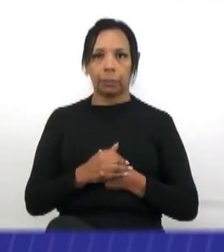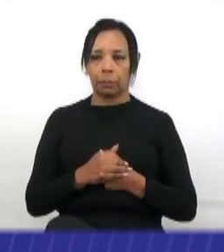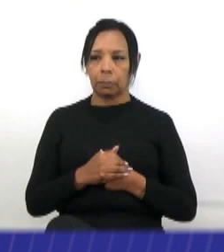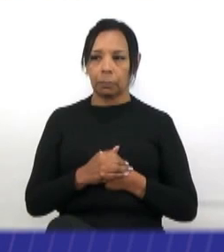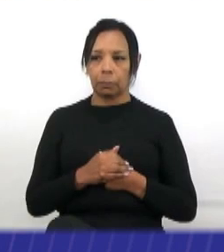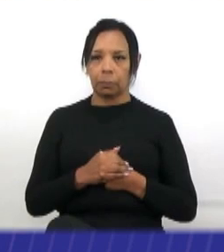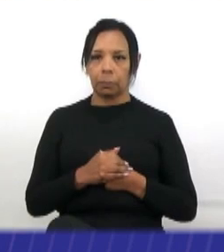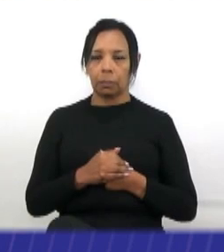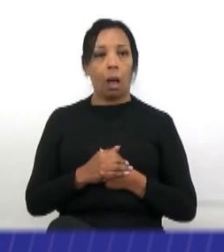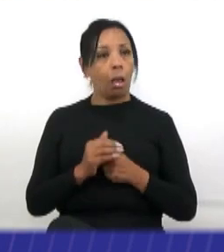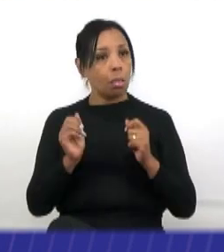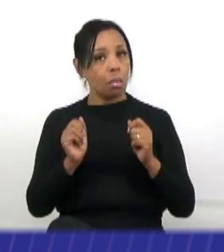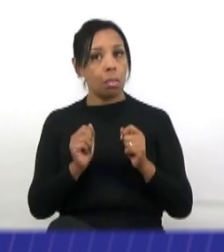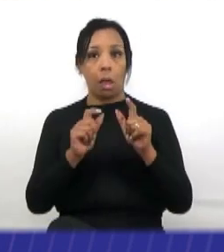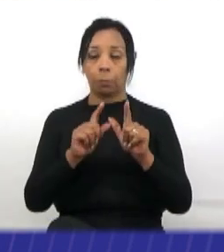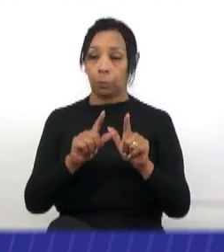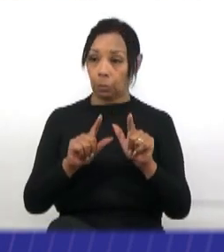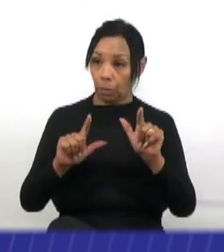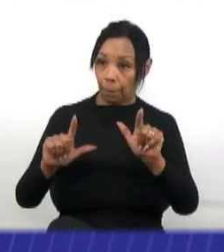se puder colocar aqui, eu agradeço.